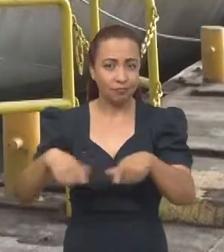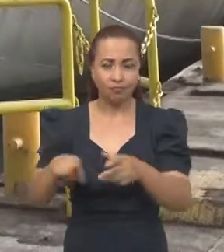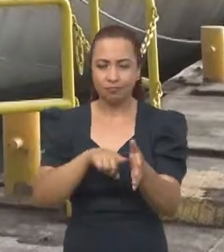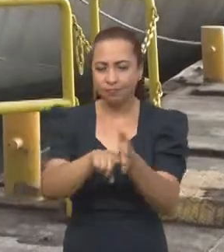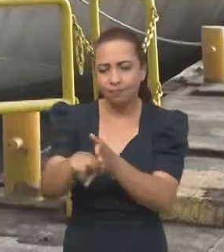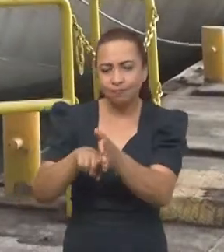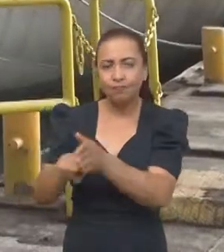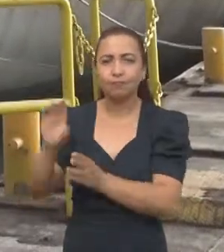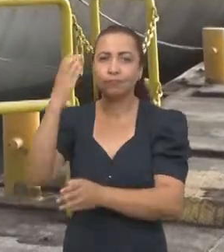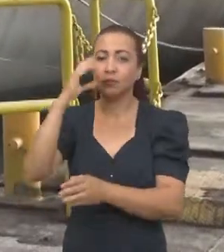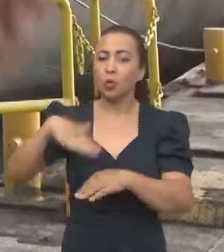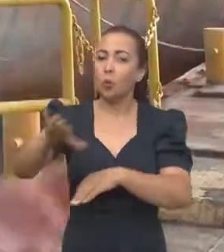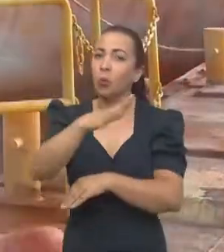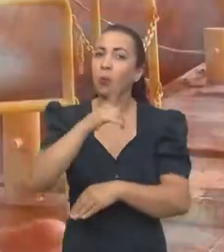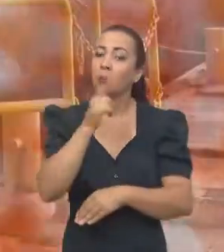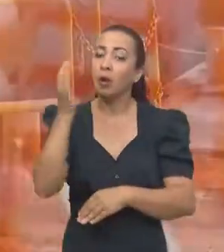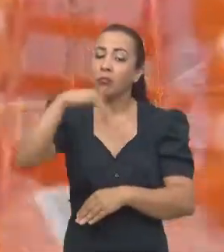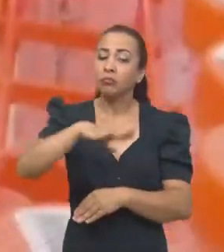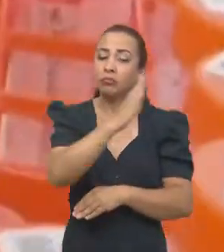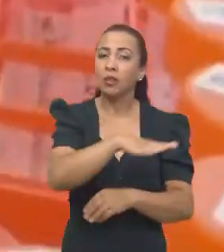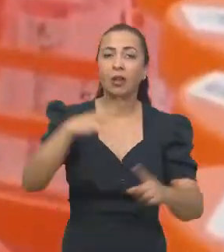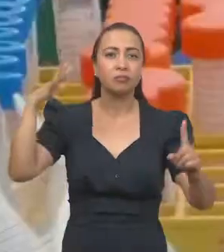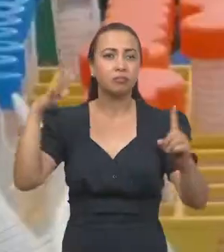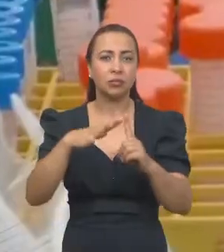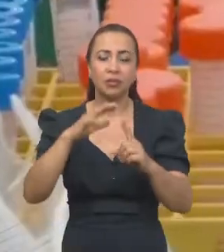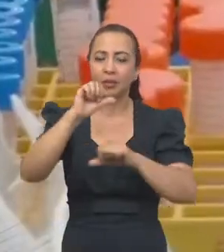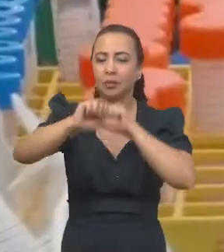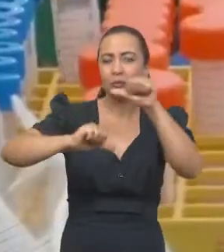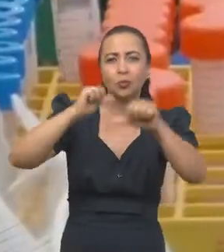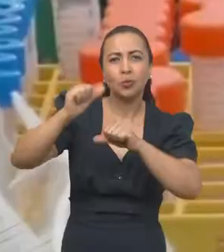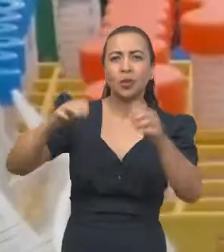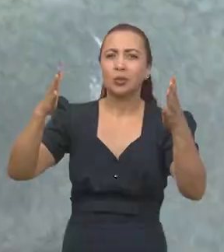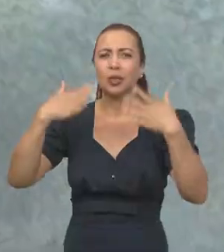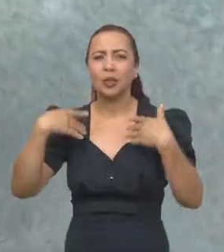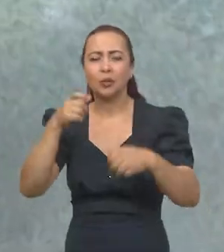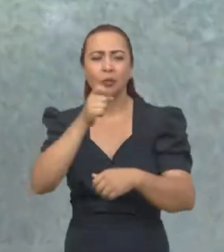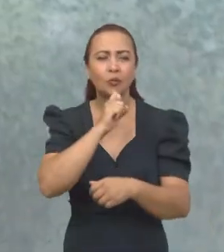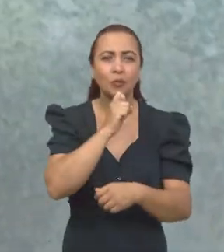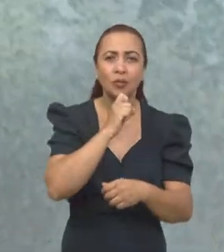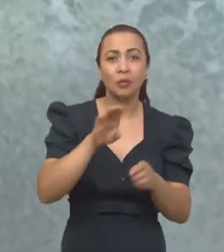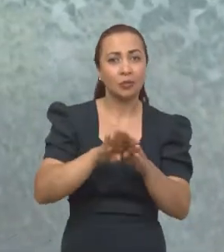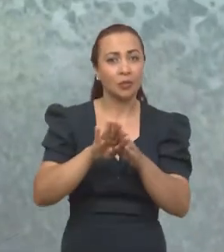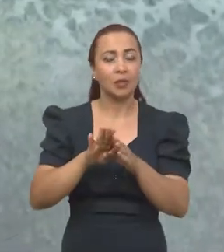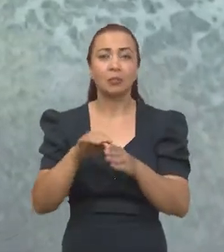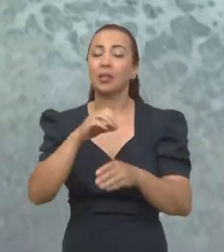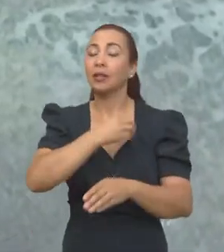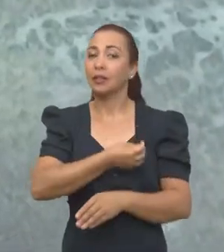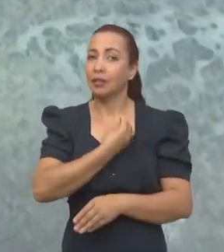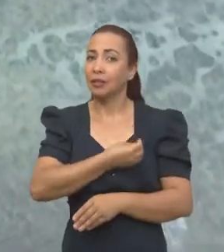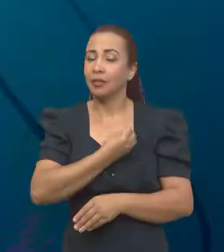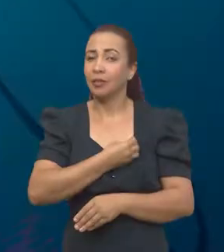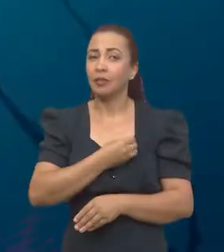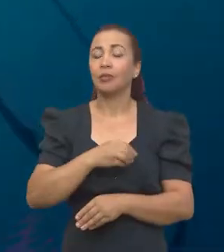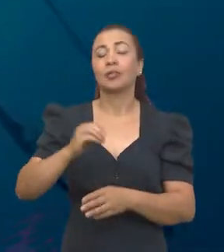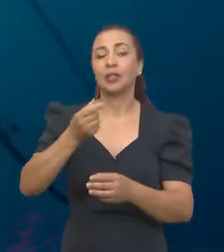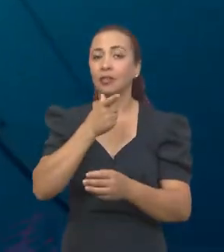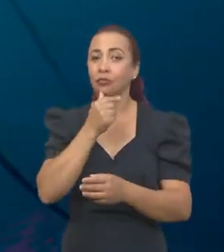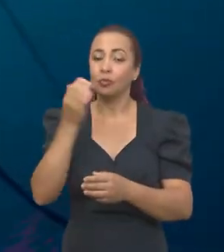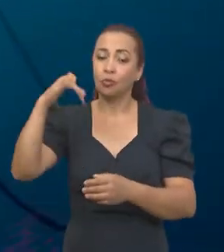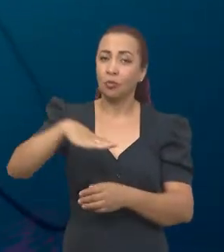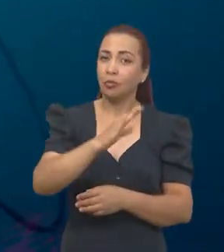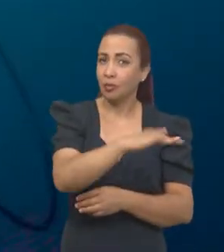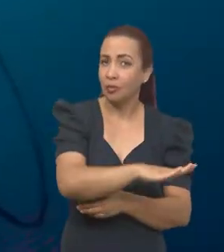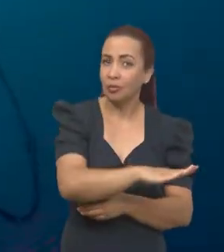científica sobre o oceano, sobre os impactos das mudanças climáticas, sobretudo na biodiversidade marinha, mas também é um